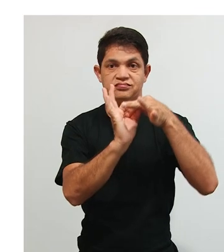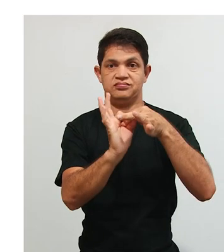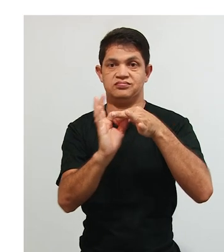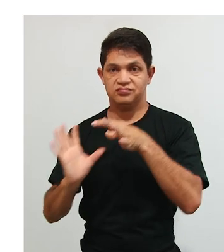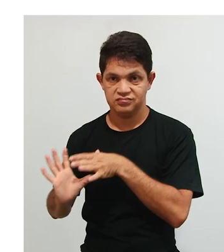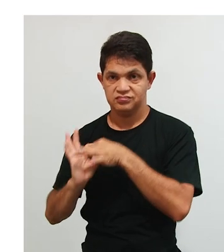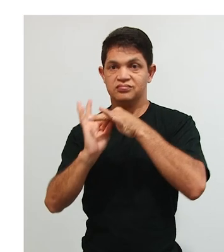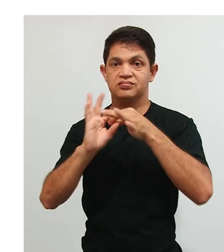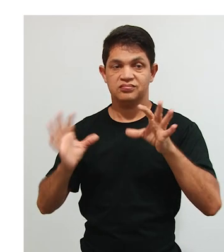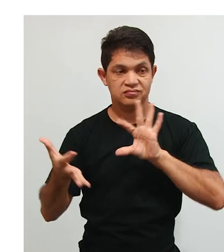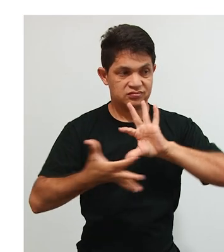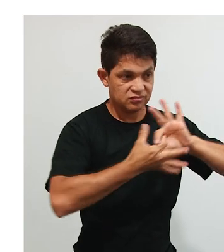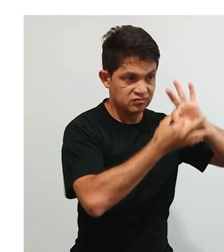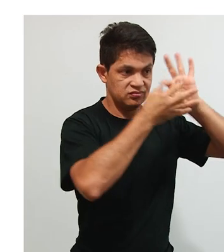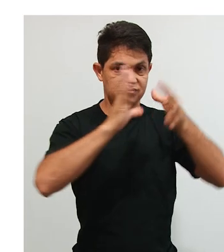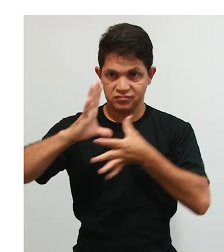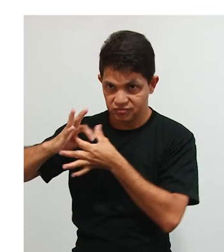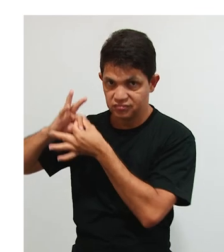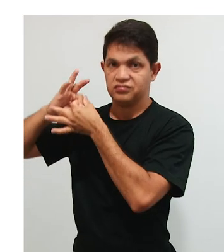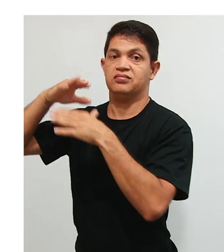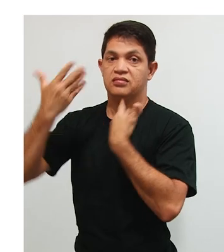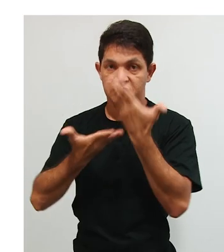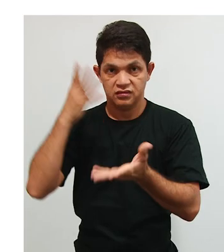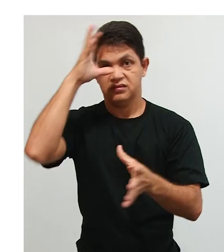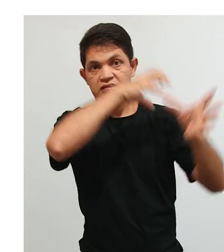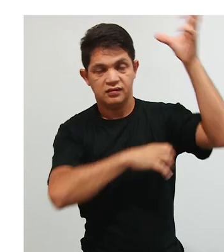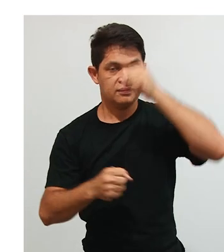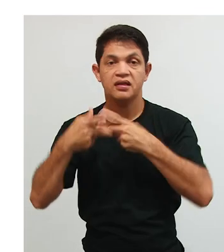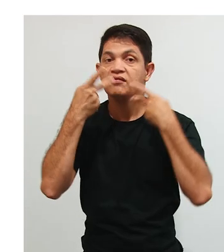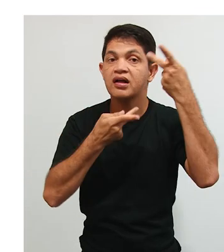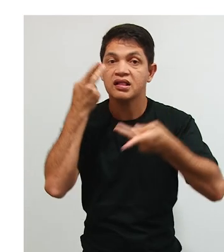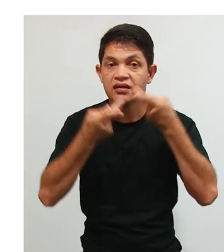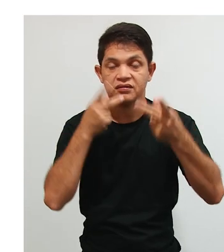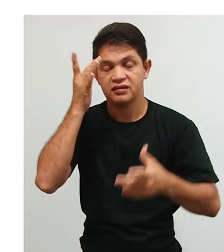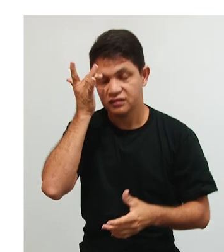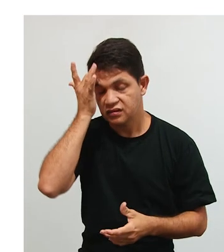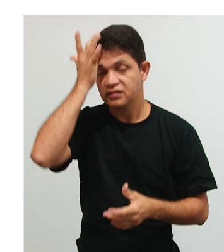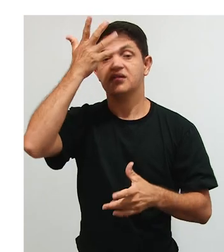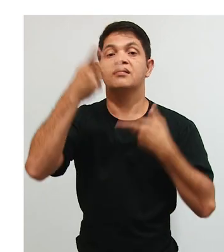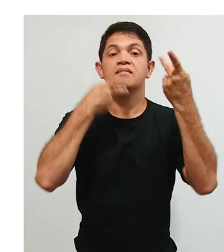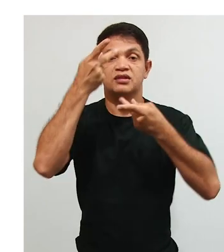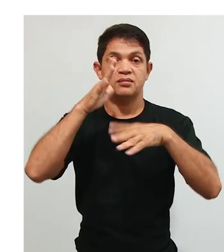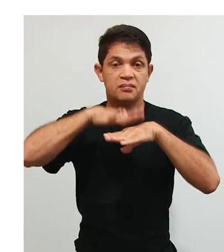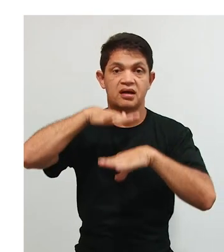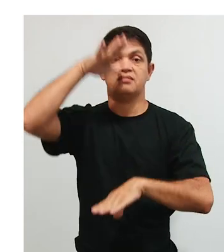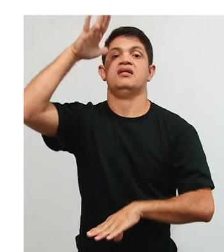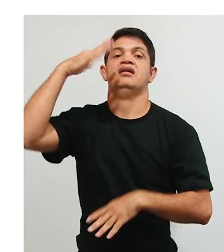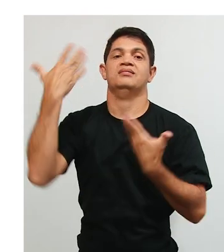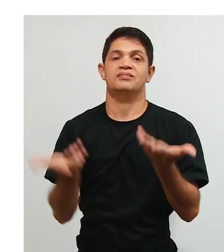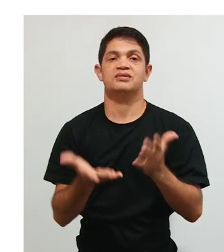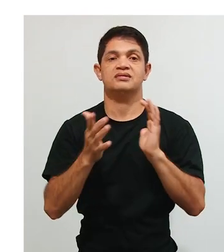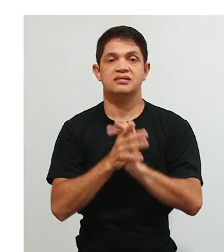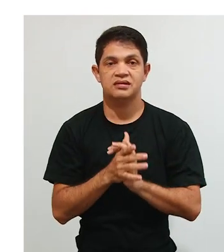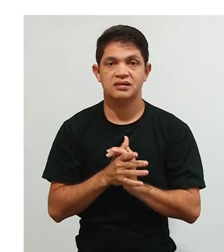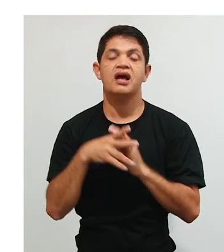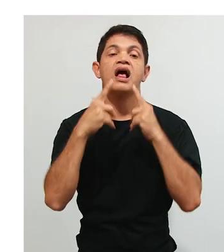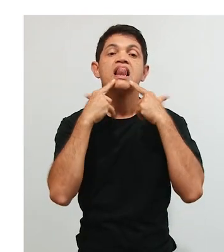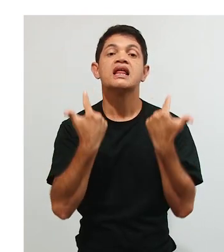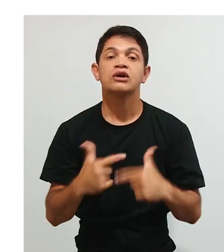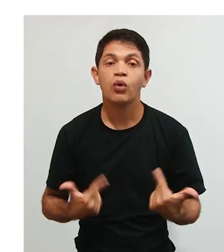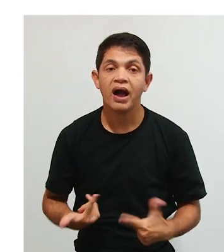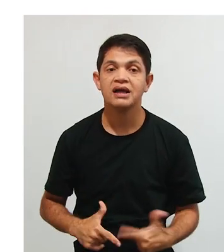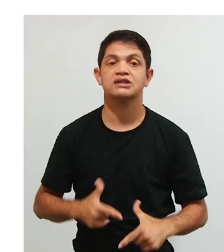complexas. E a gente colocou a palavra fala, mas é muito mais do que a fala. São formas de linguagem,